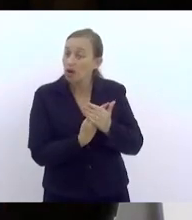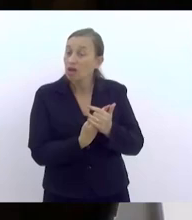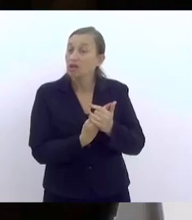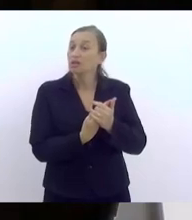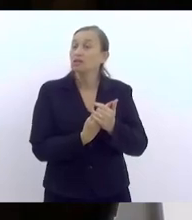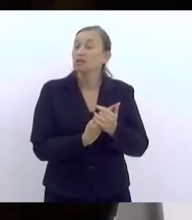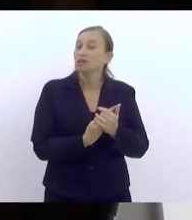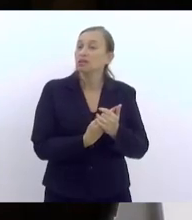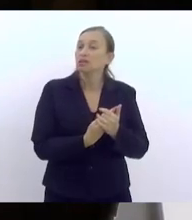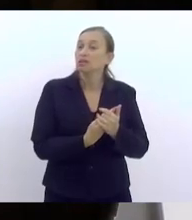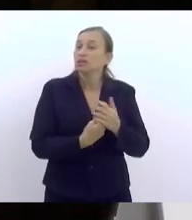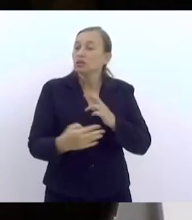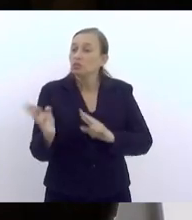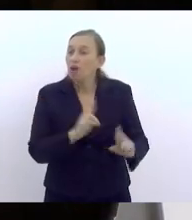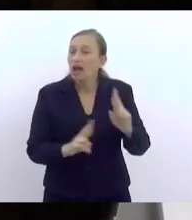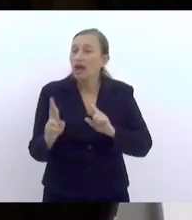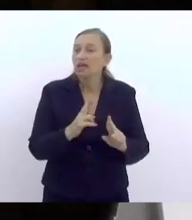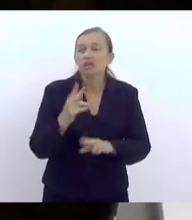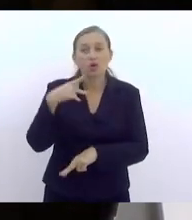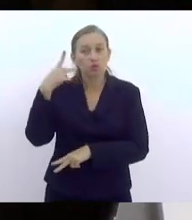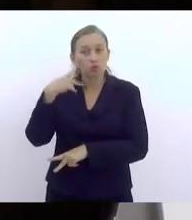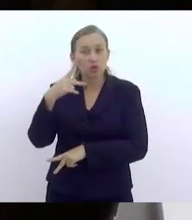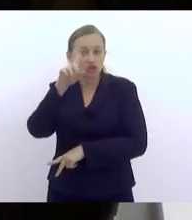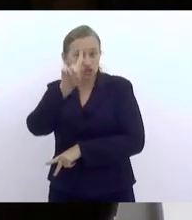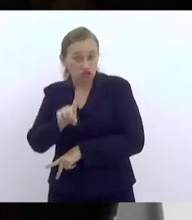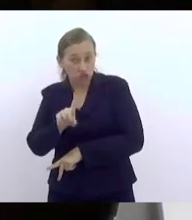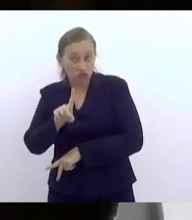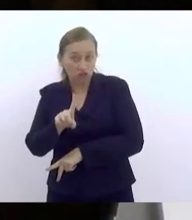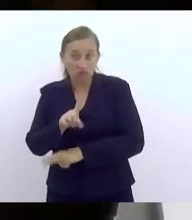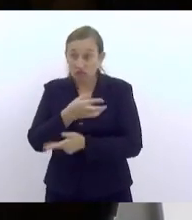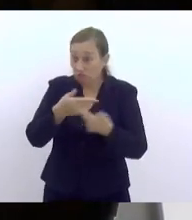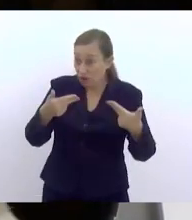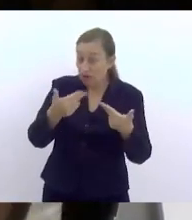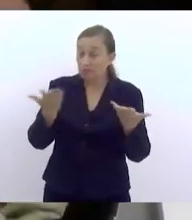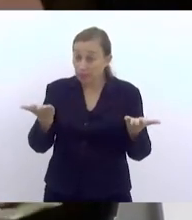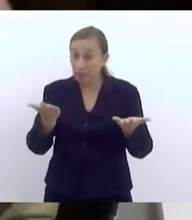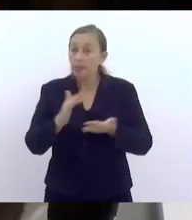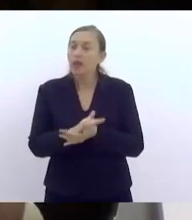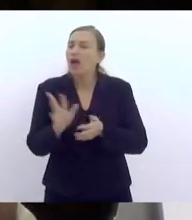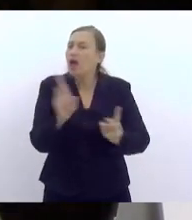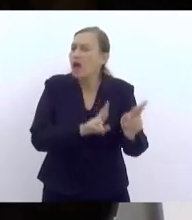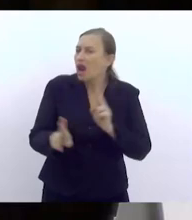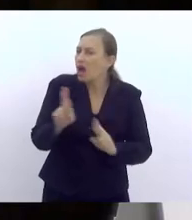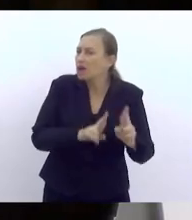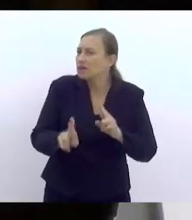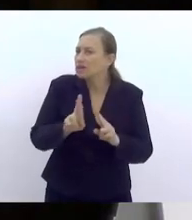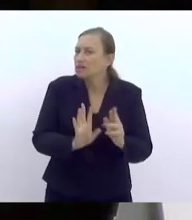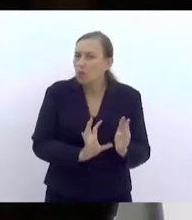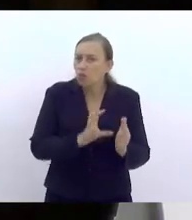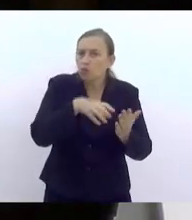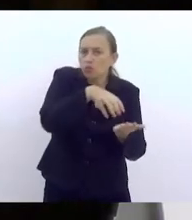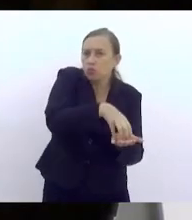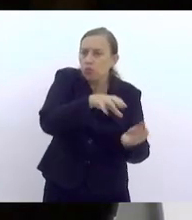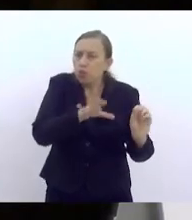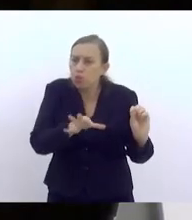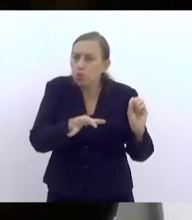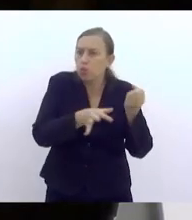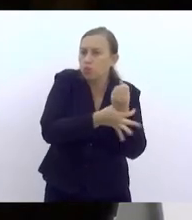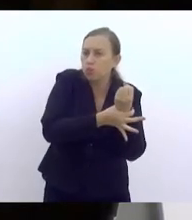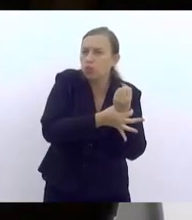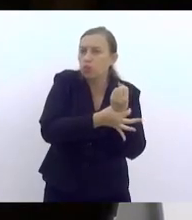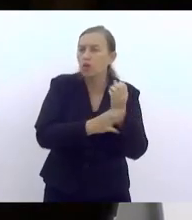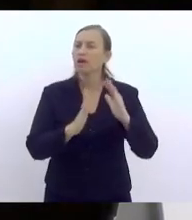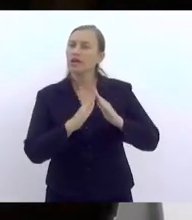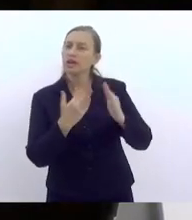ela pressupõe uma relação política de direitos e que tem relação com essa rede de proteção que a escola